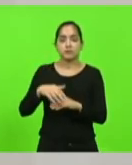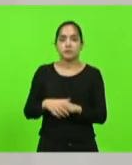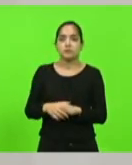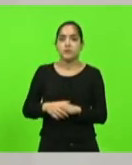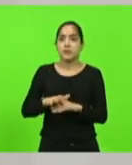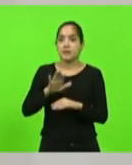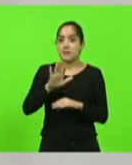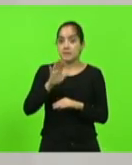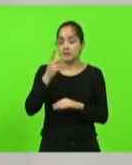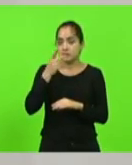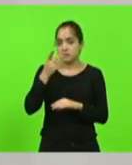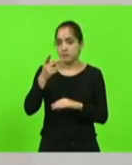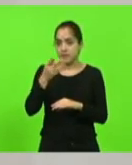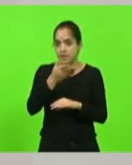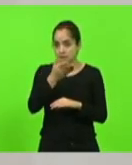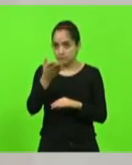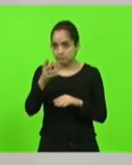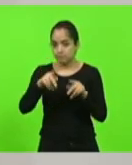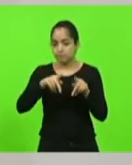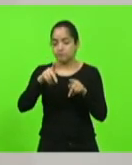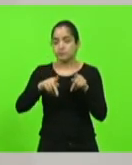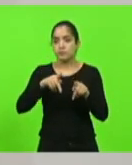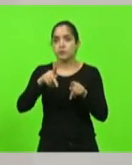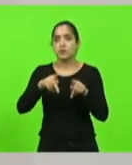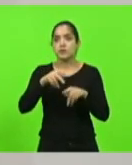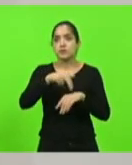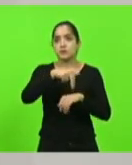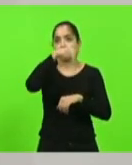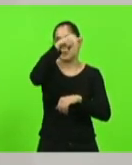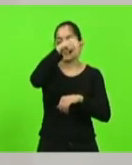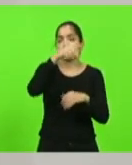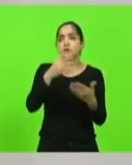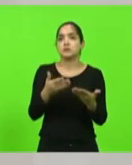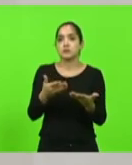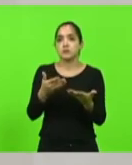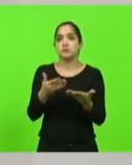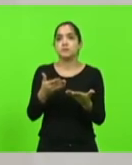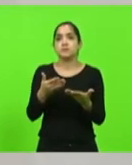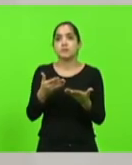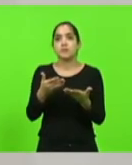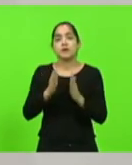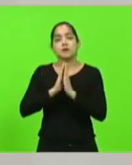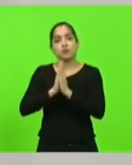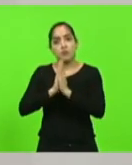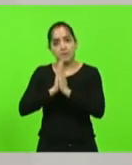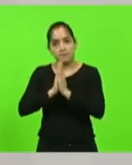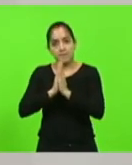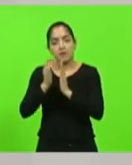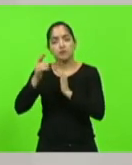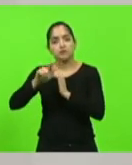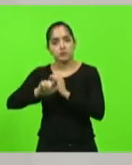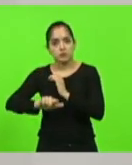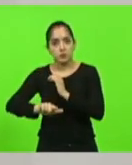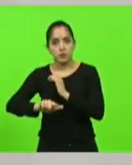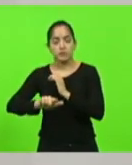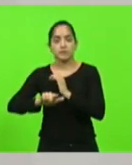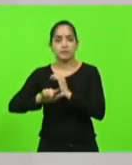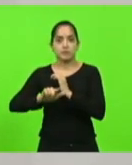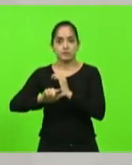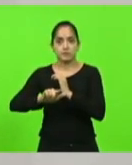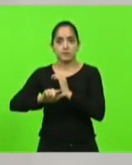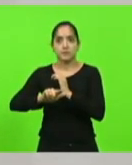dizer para a população do Planalto Norte que mais uma vez nós fizemos um apelo para que haja uma